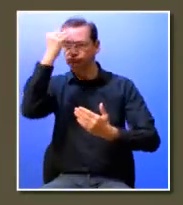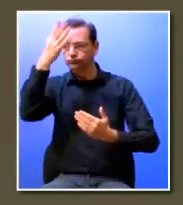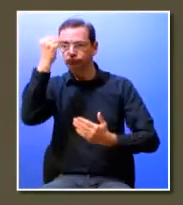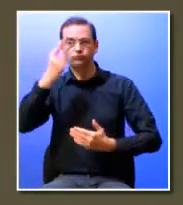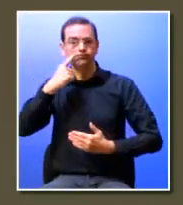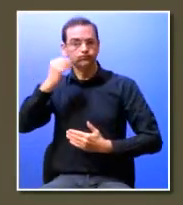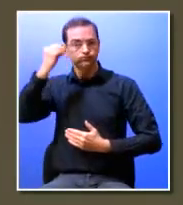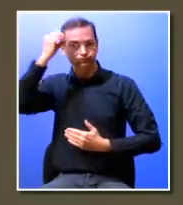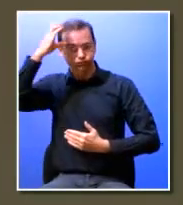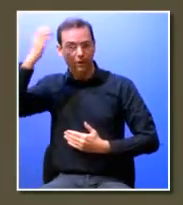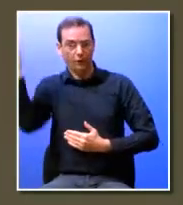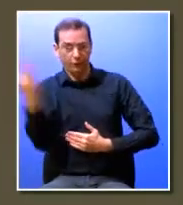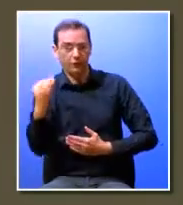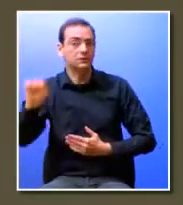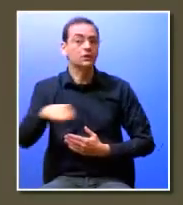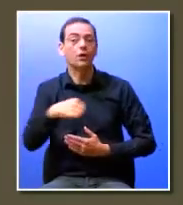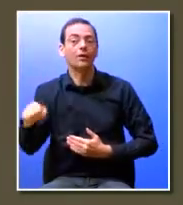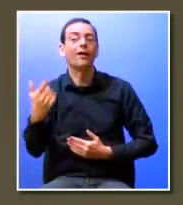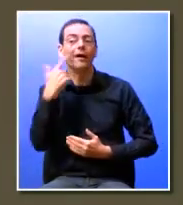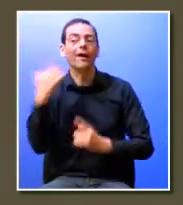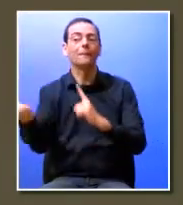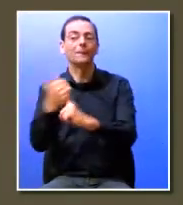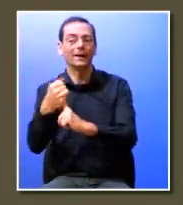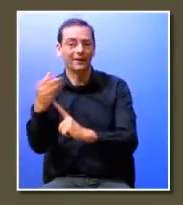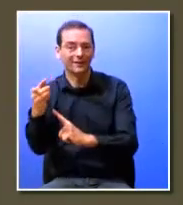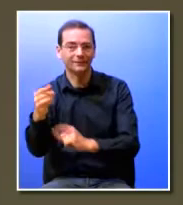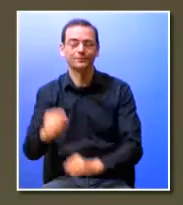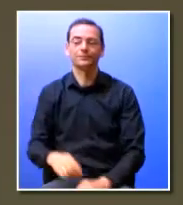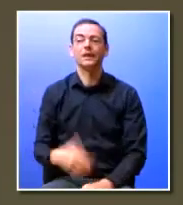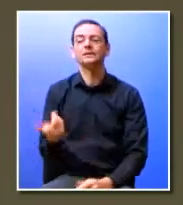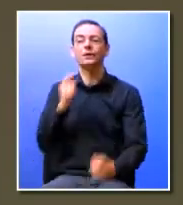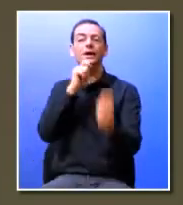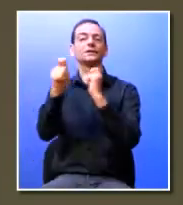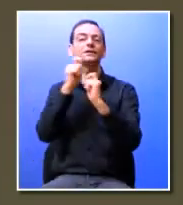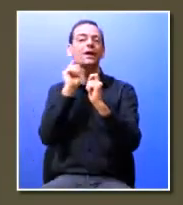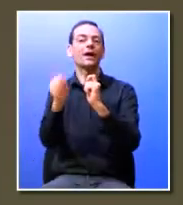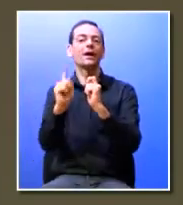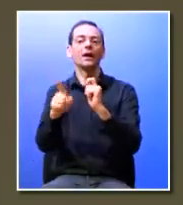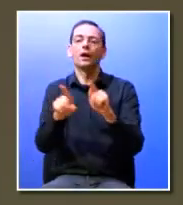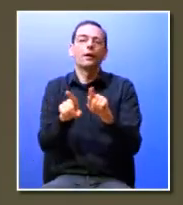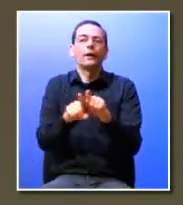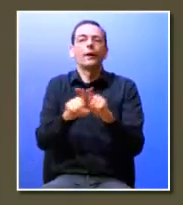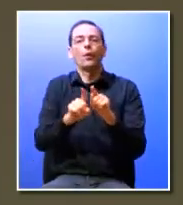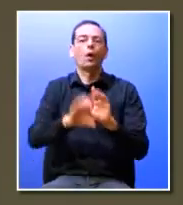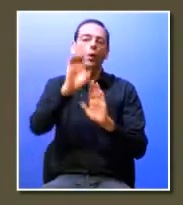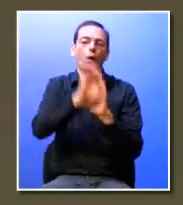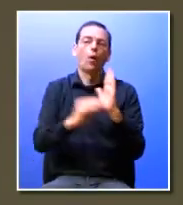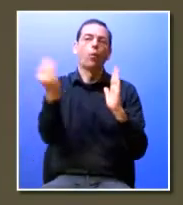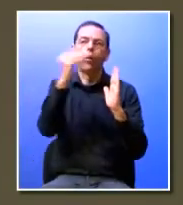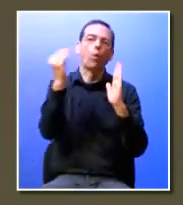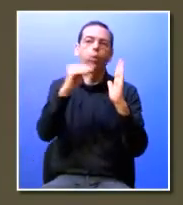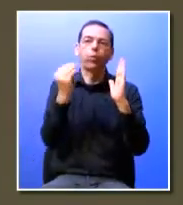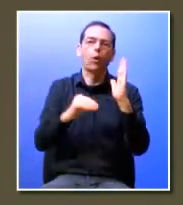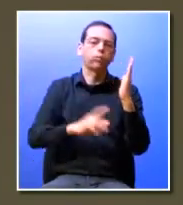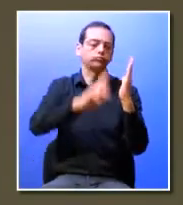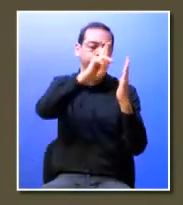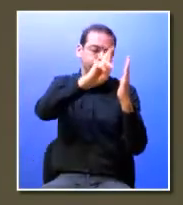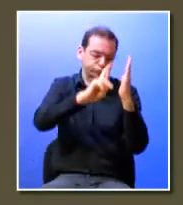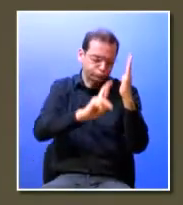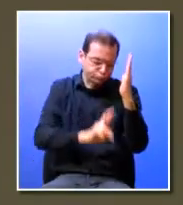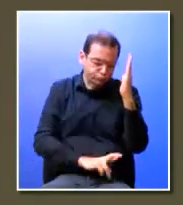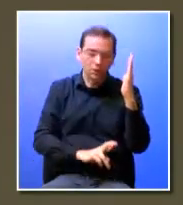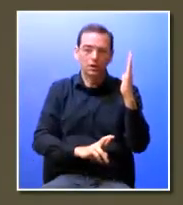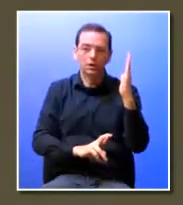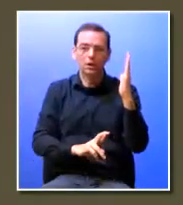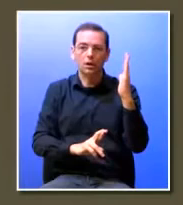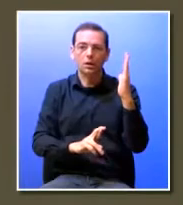e portanto é isto que nós depois vamos procurar numa entrevista não basta enumerar ter também um currículo em que se enumeram x experiências se depois aquilo